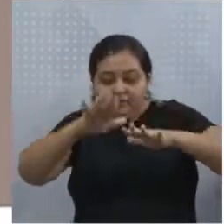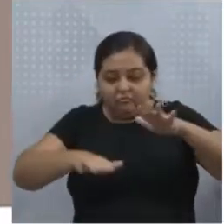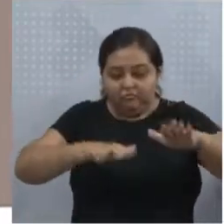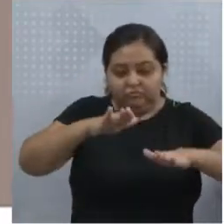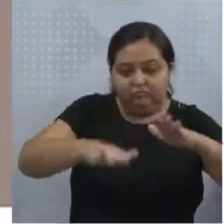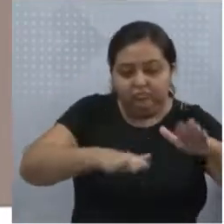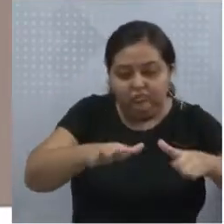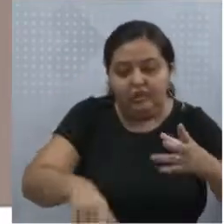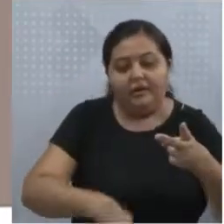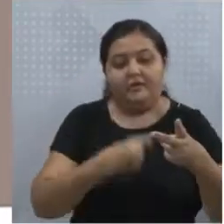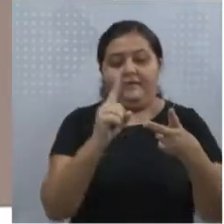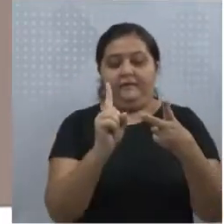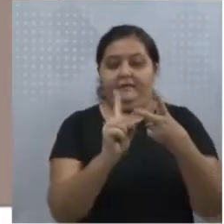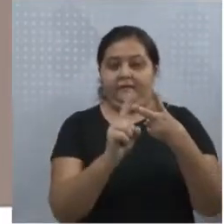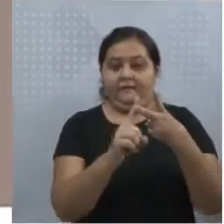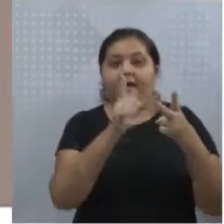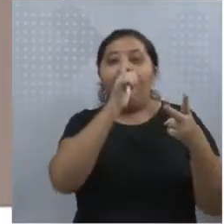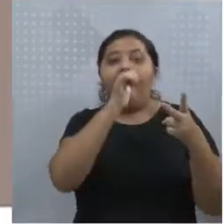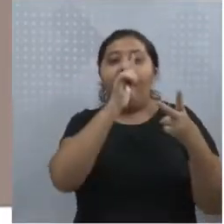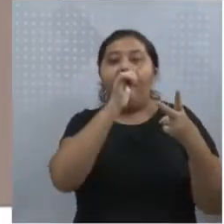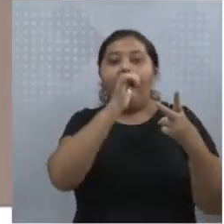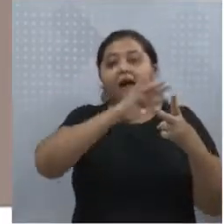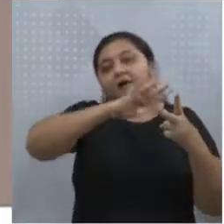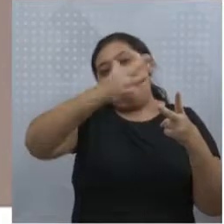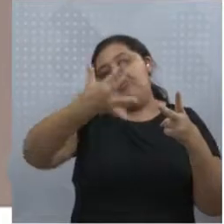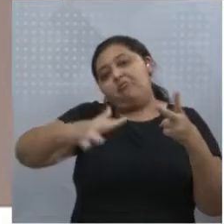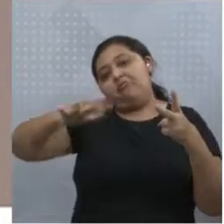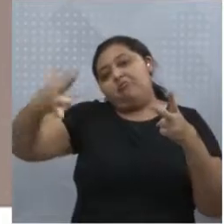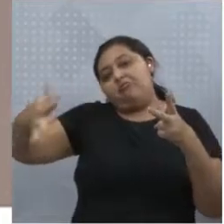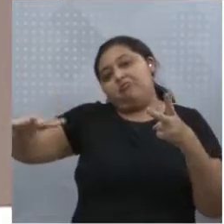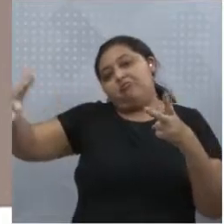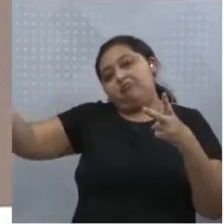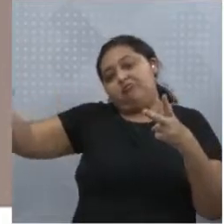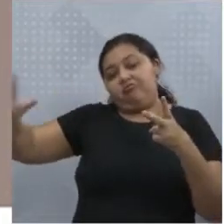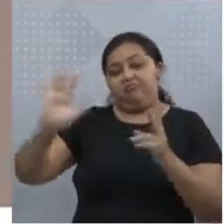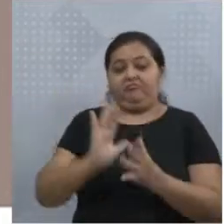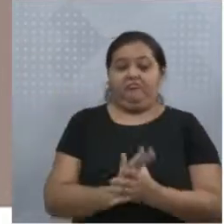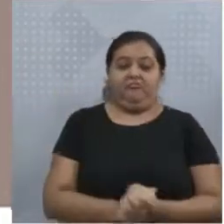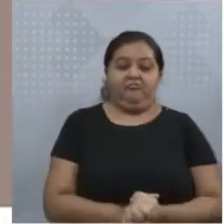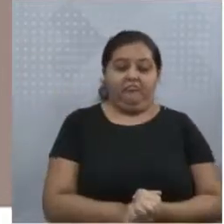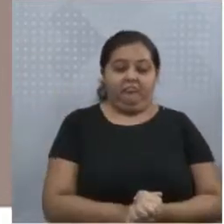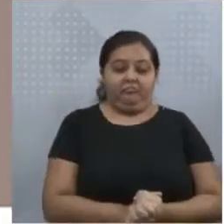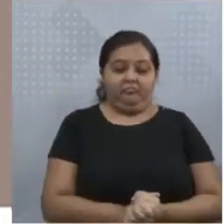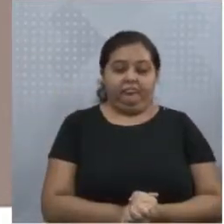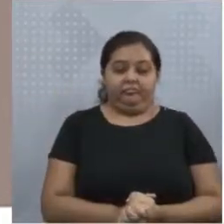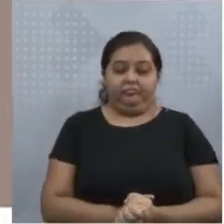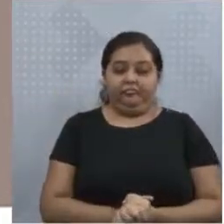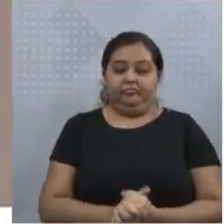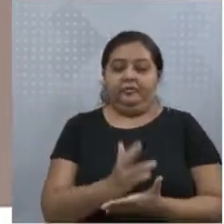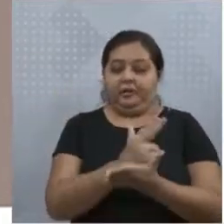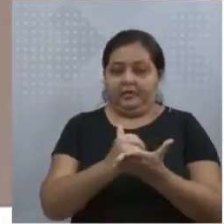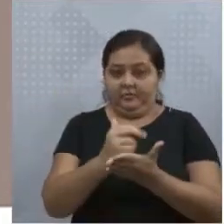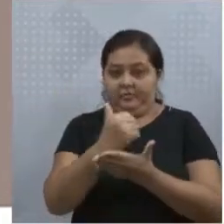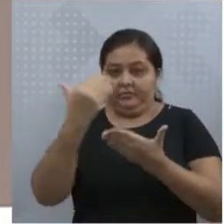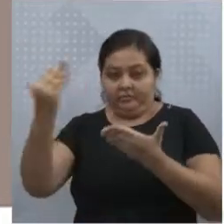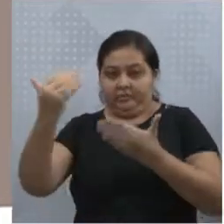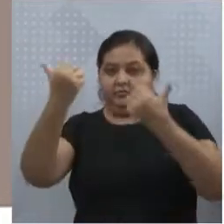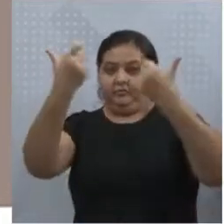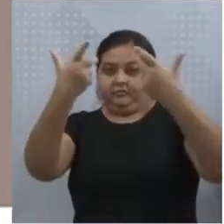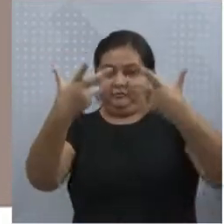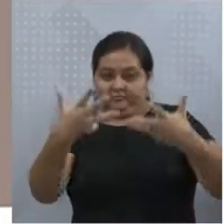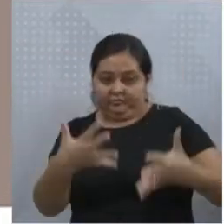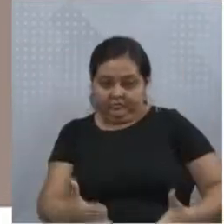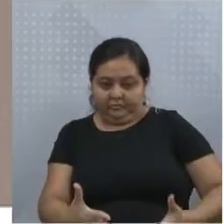né? Aqui está em inglês, crosta, tá? Em espanhol. E a crosta oceânica, tá? Tem,